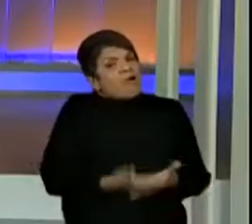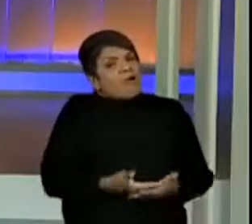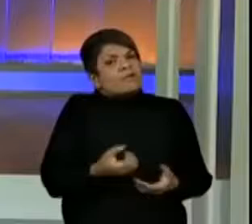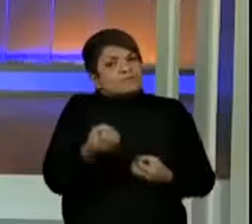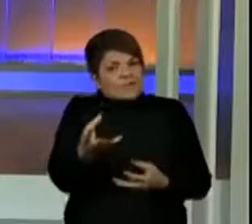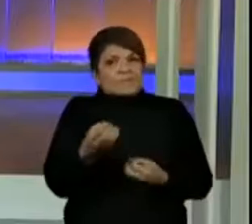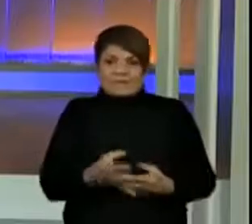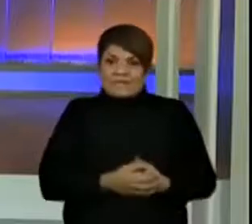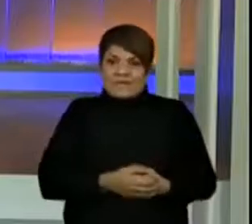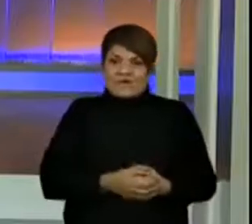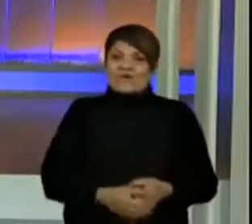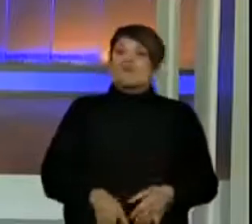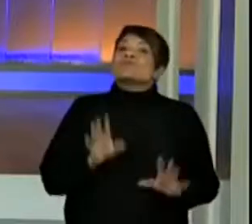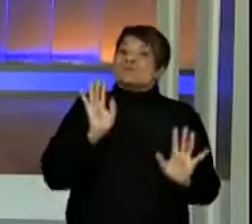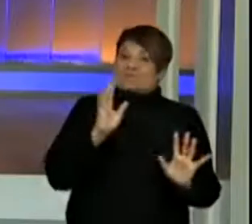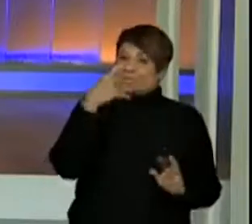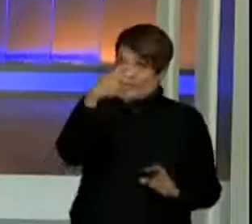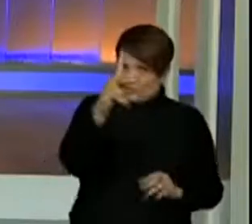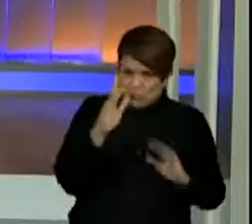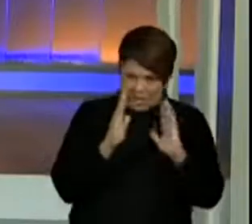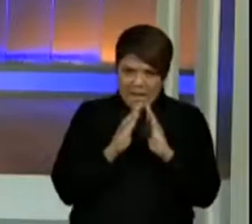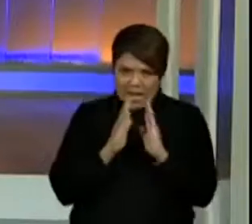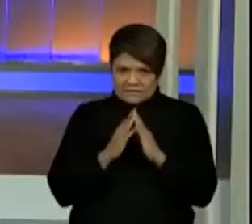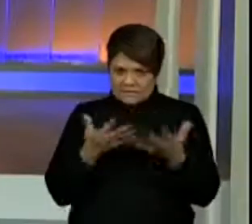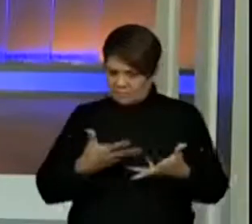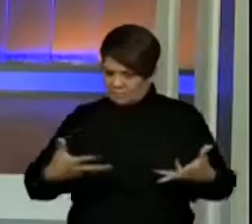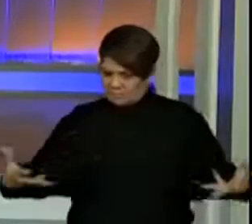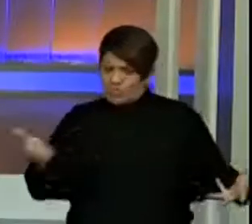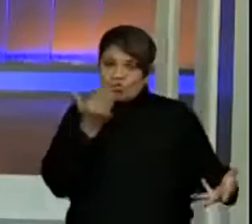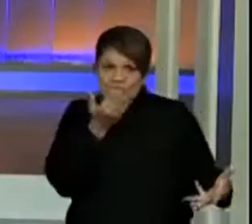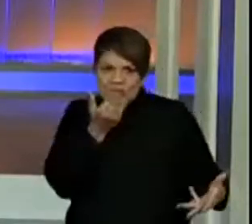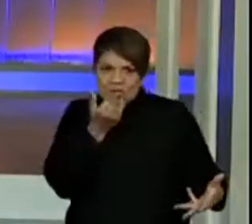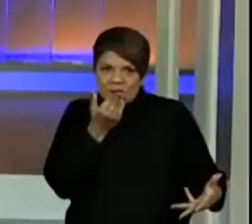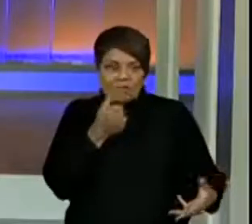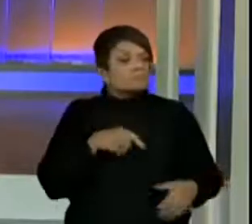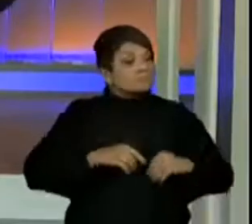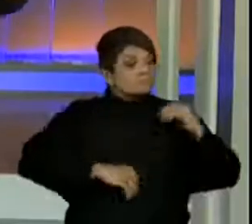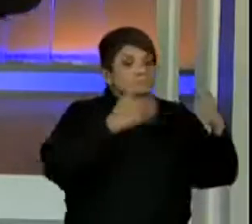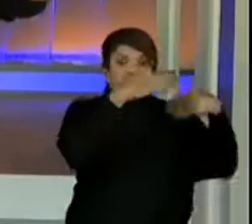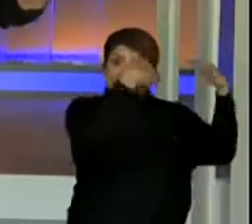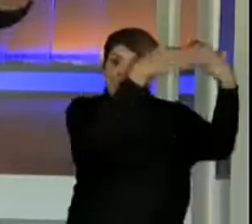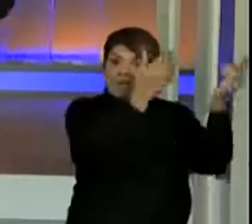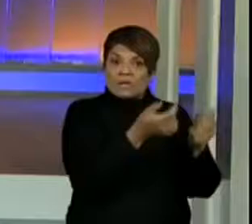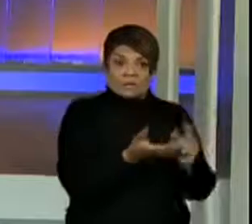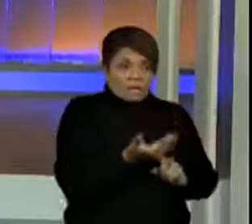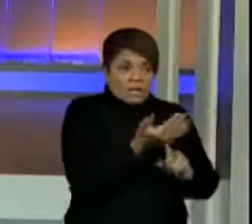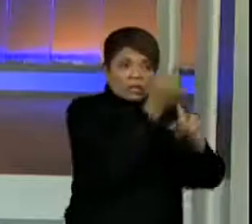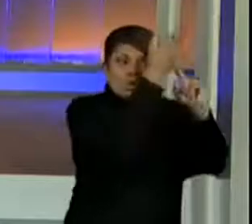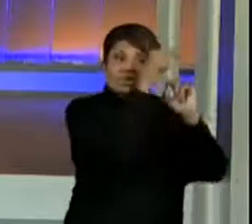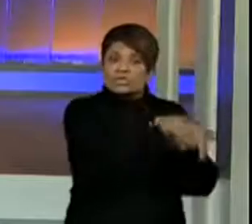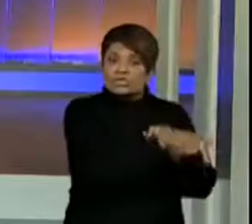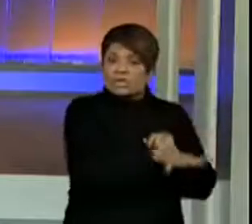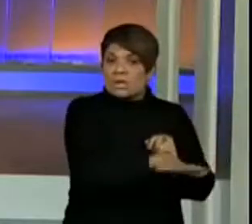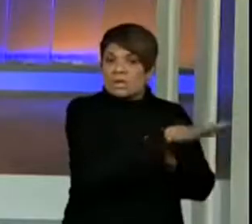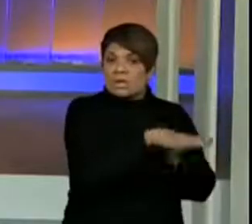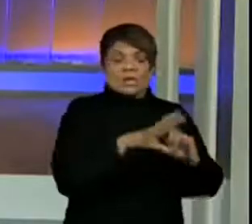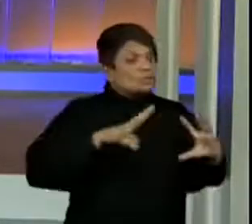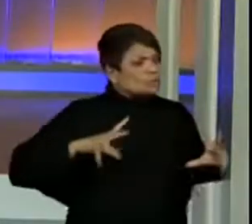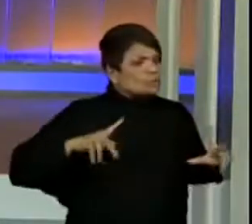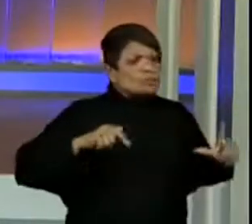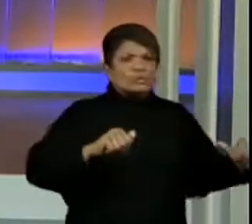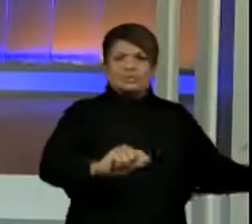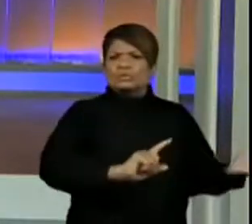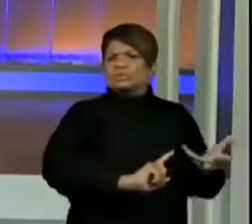Para chegar comida na sua mesa, está sendo desenvolvido com tecnologia todos esses